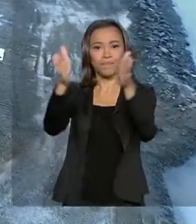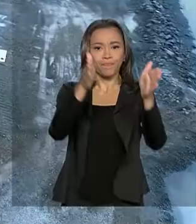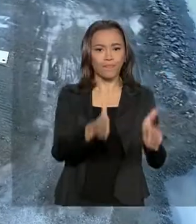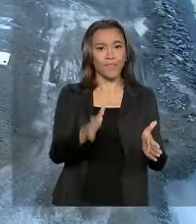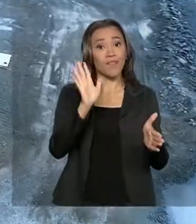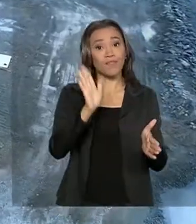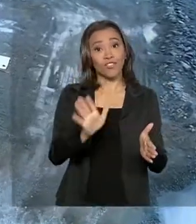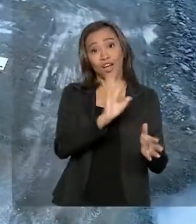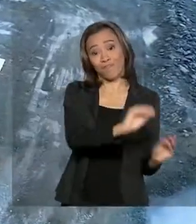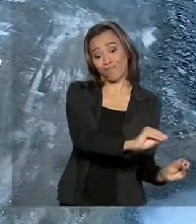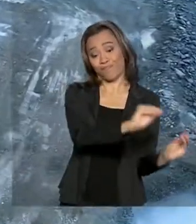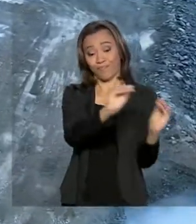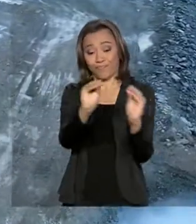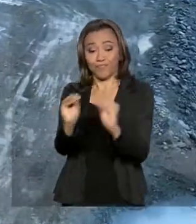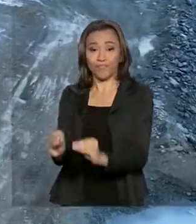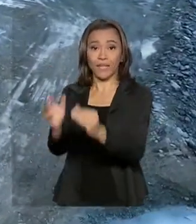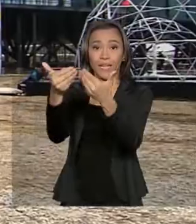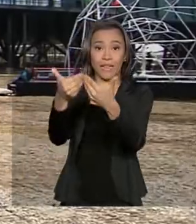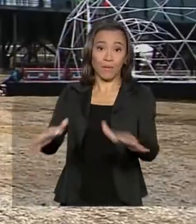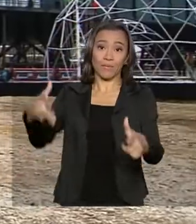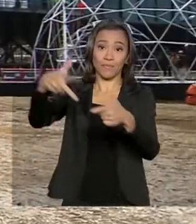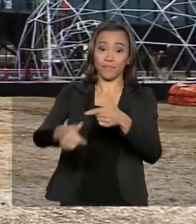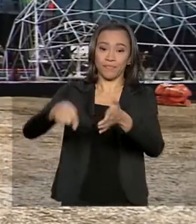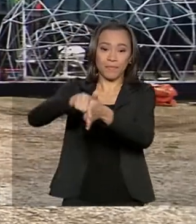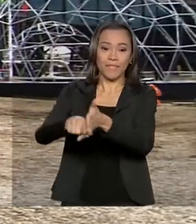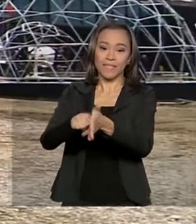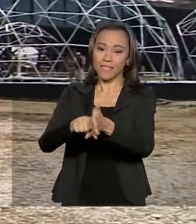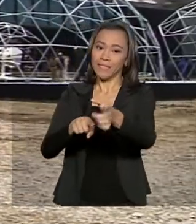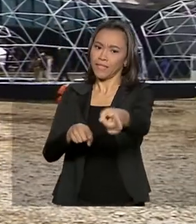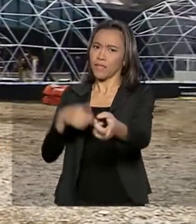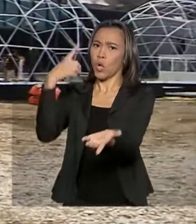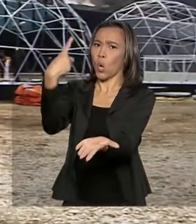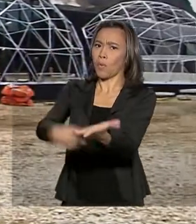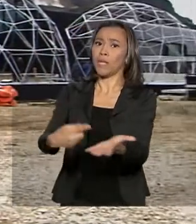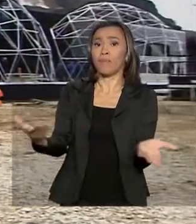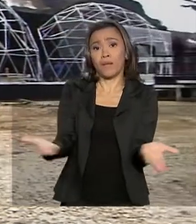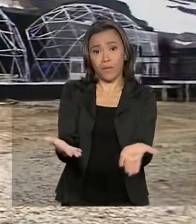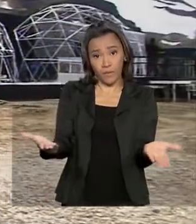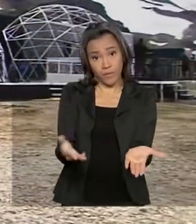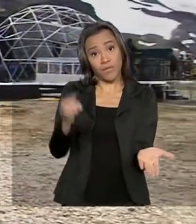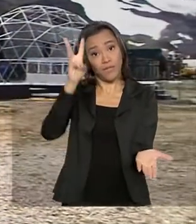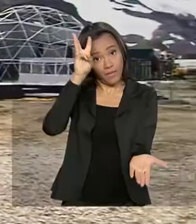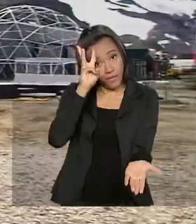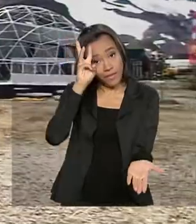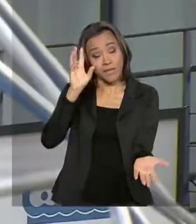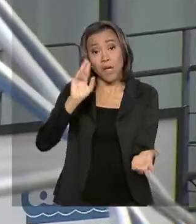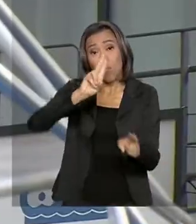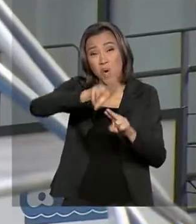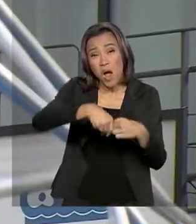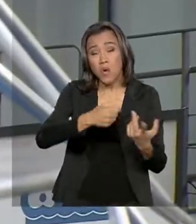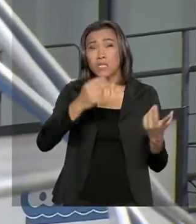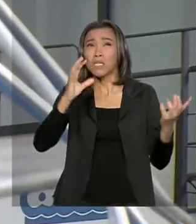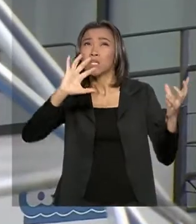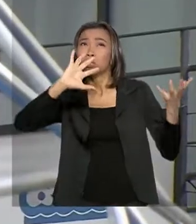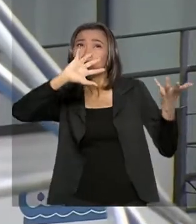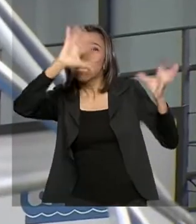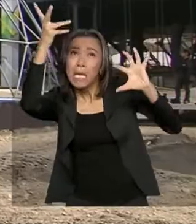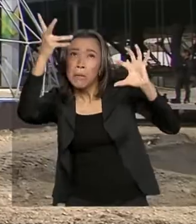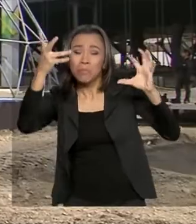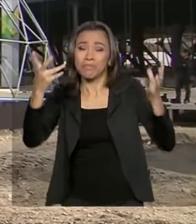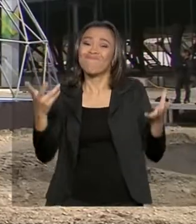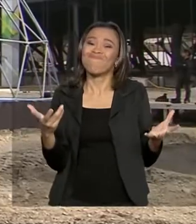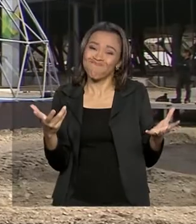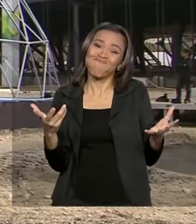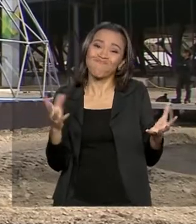Adiada a inauguração da base brasileira na Antártica, que estava marcada para esta terça-feira. Por causa do mau tempo, o evento